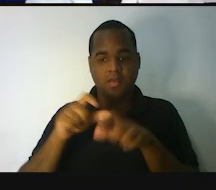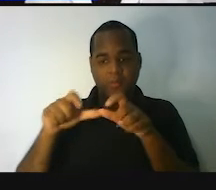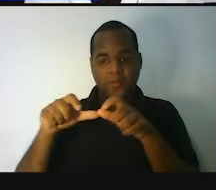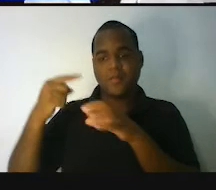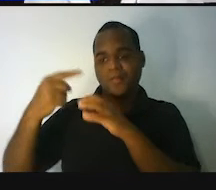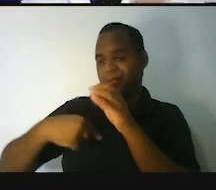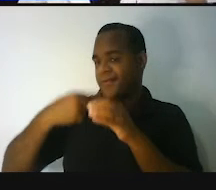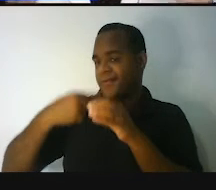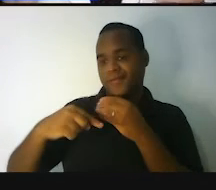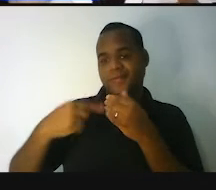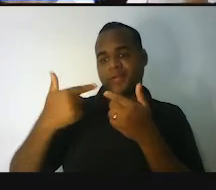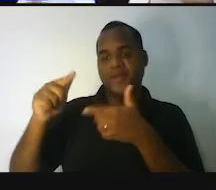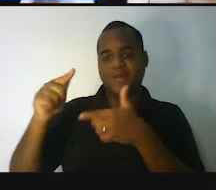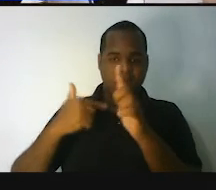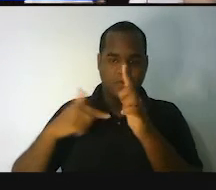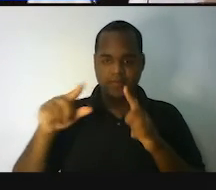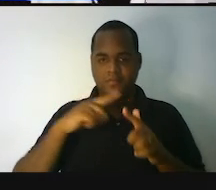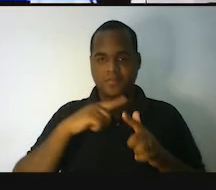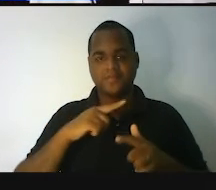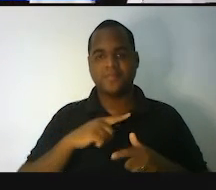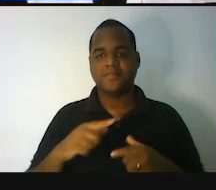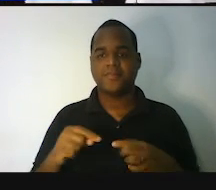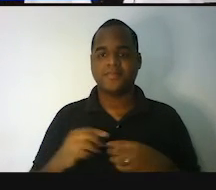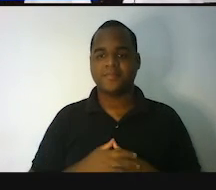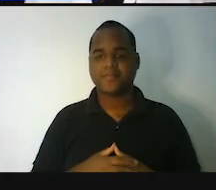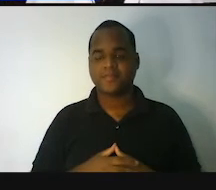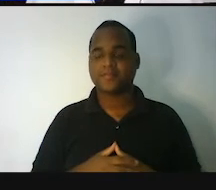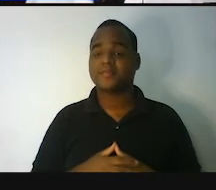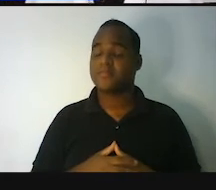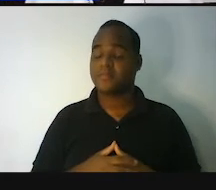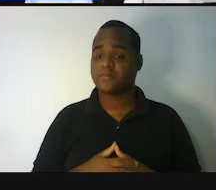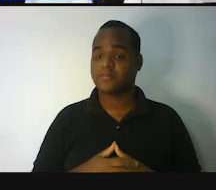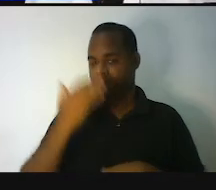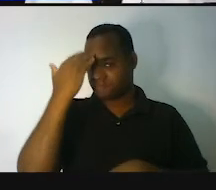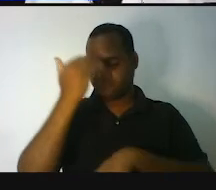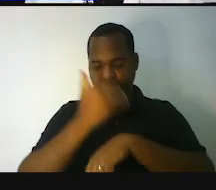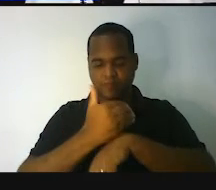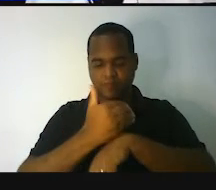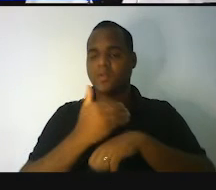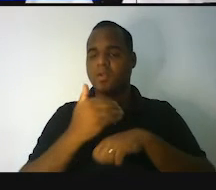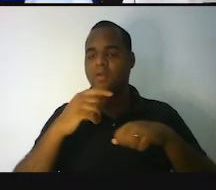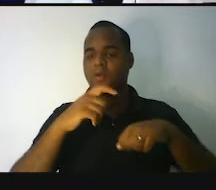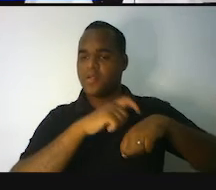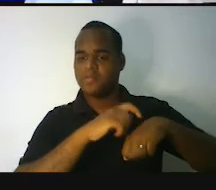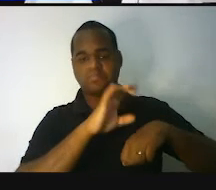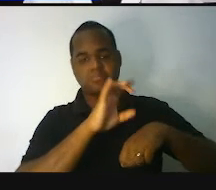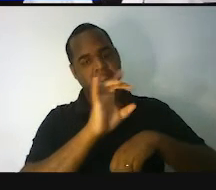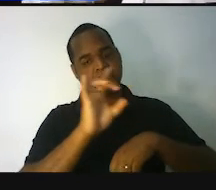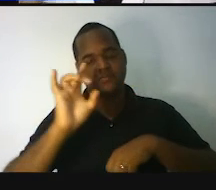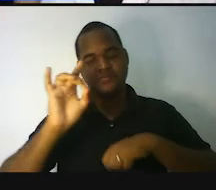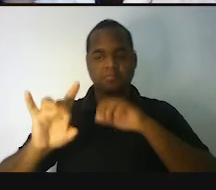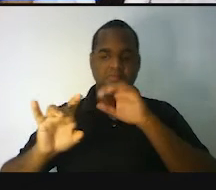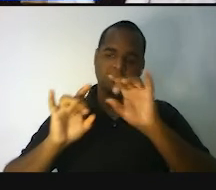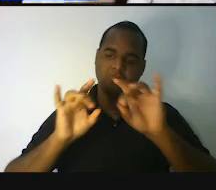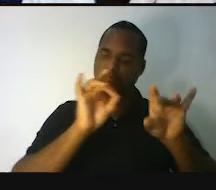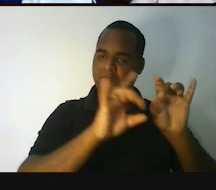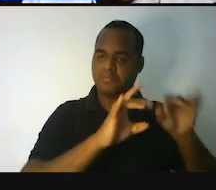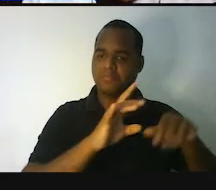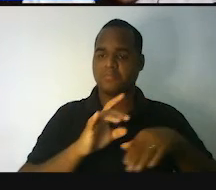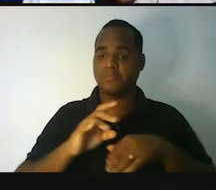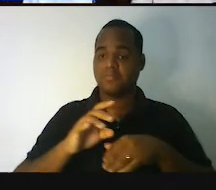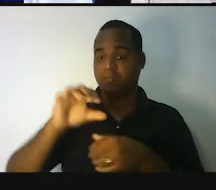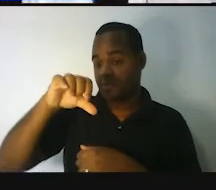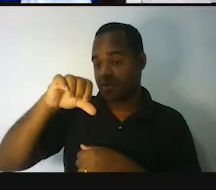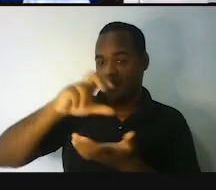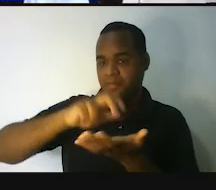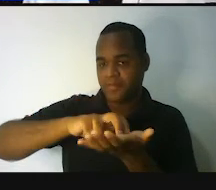lugar do planeta, claro. Respeitando aí os horários de cada um, né? Mas, nove horas